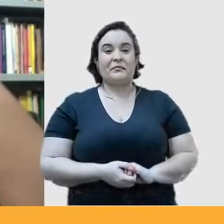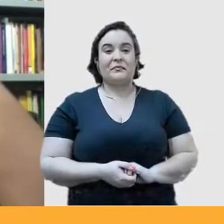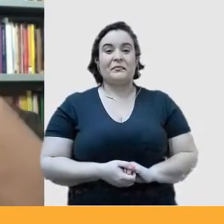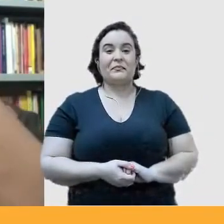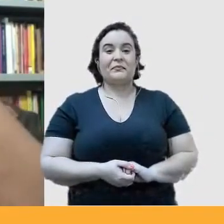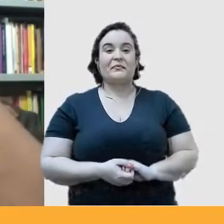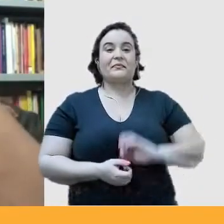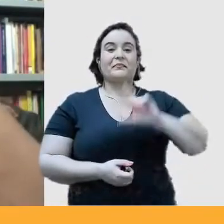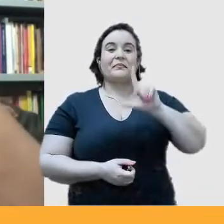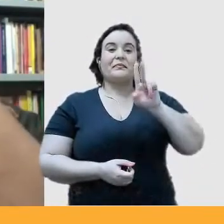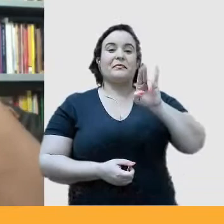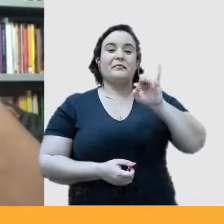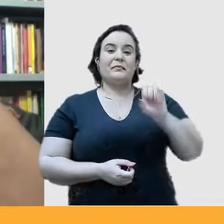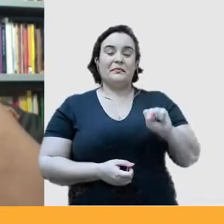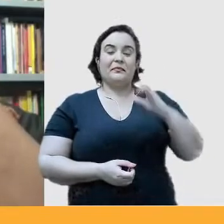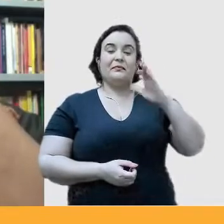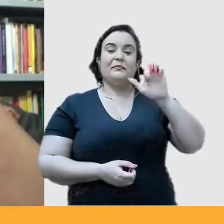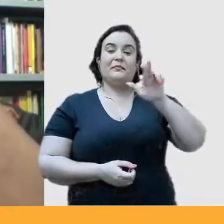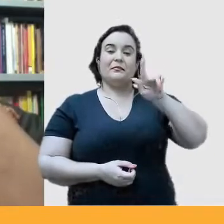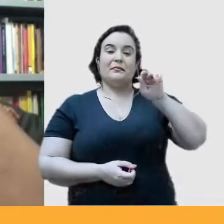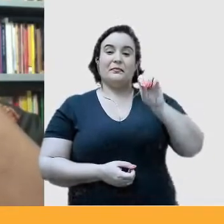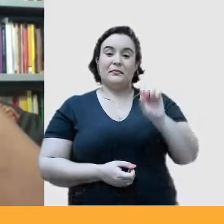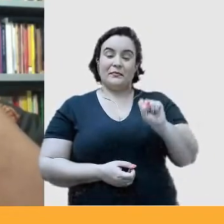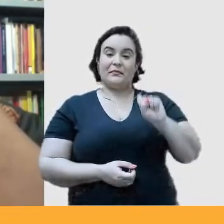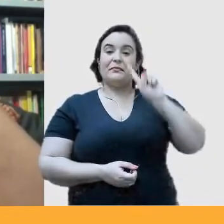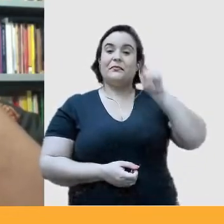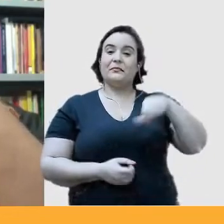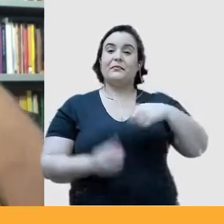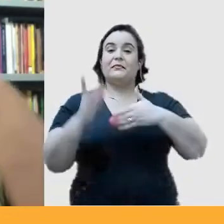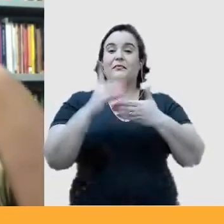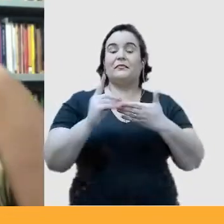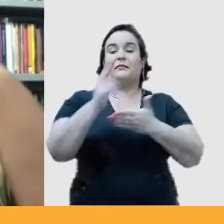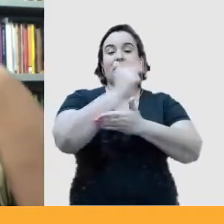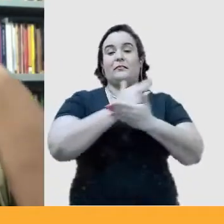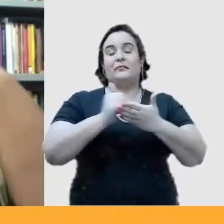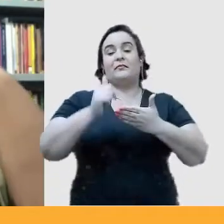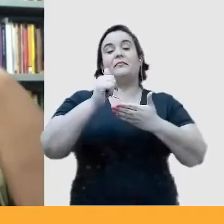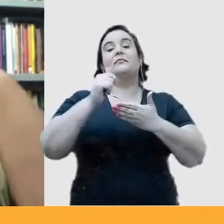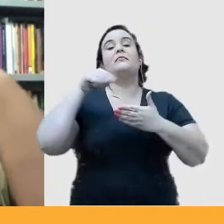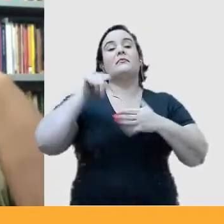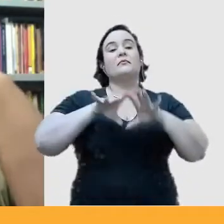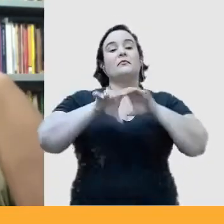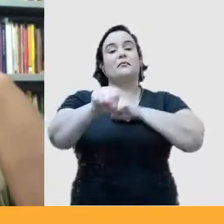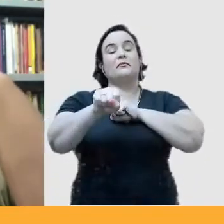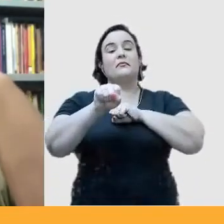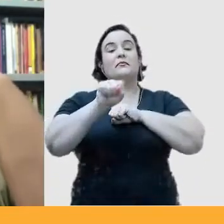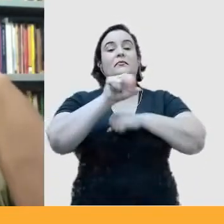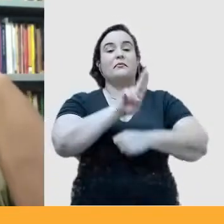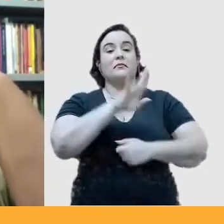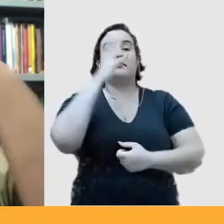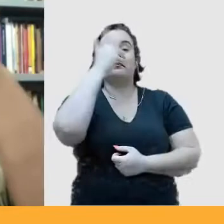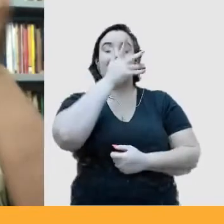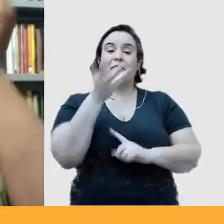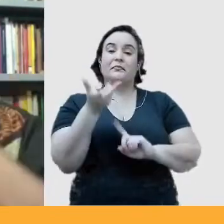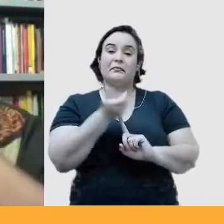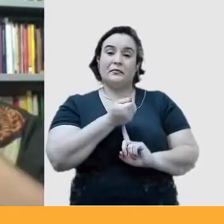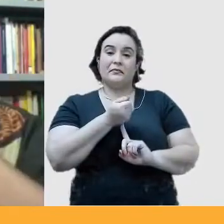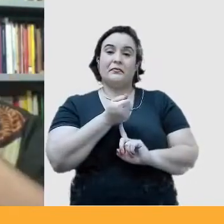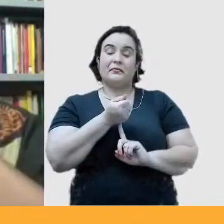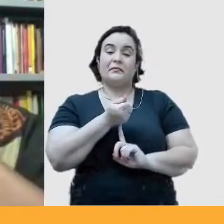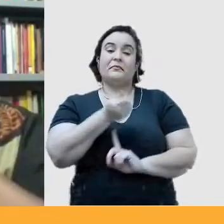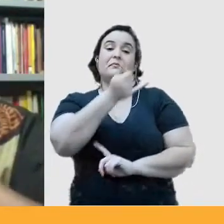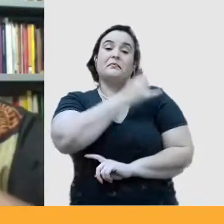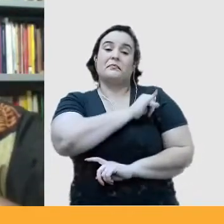Carlos Gá é designer gráfico, formado pela Escola de Belas Artes da Universidade Federal do Rio de Janeiro, ex